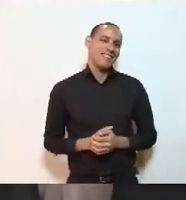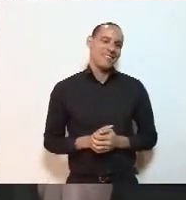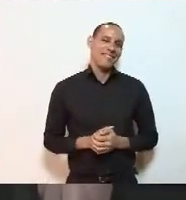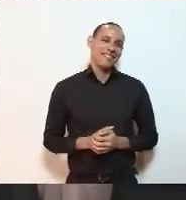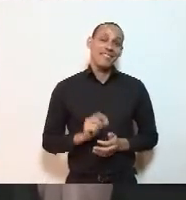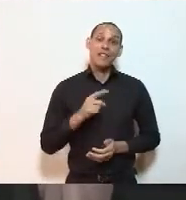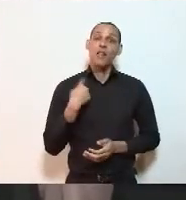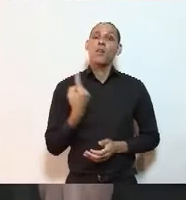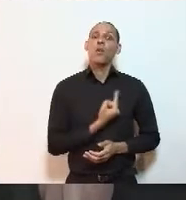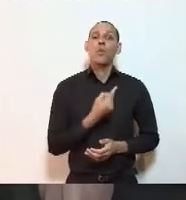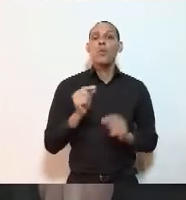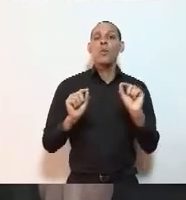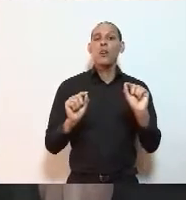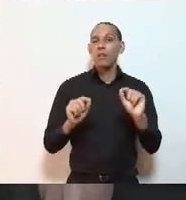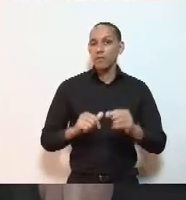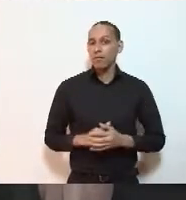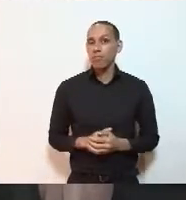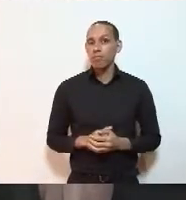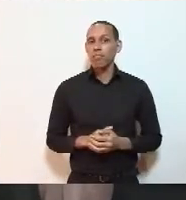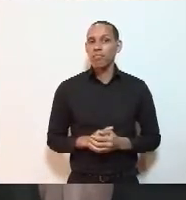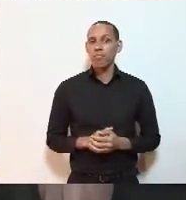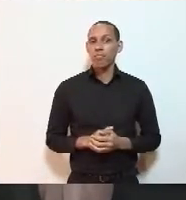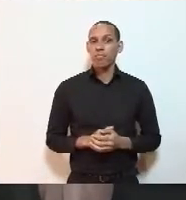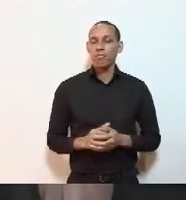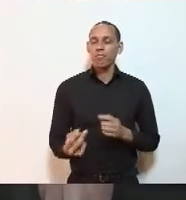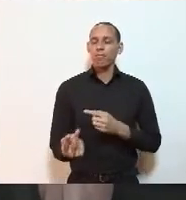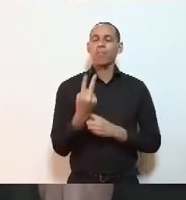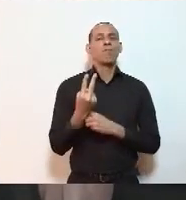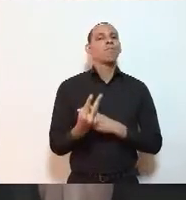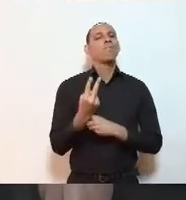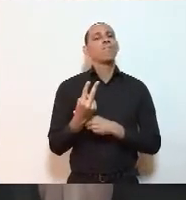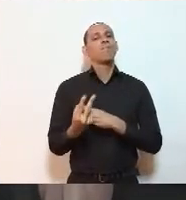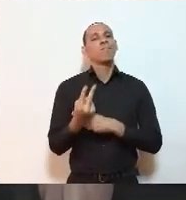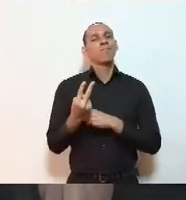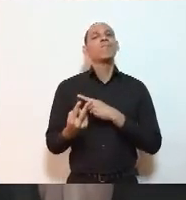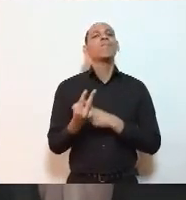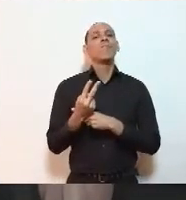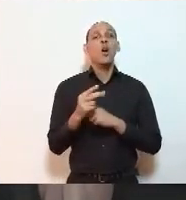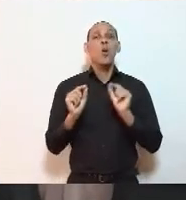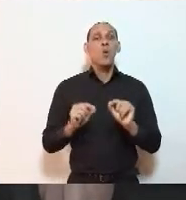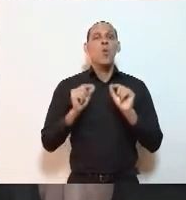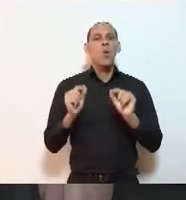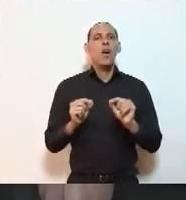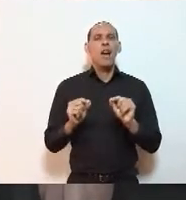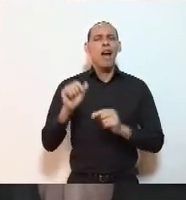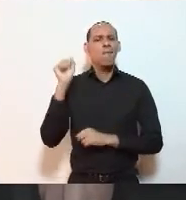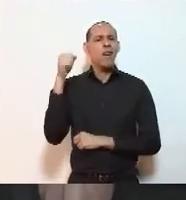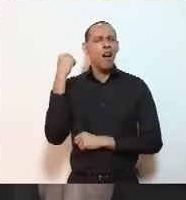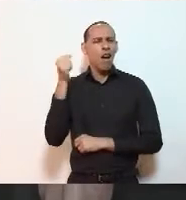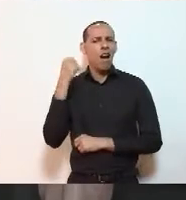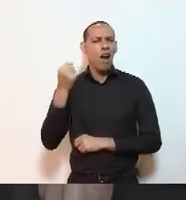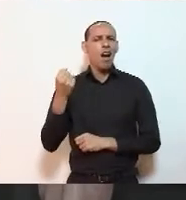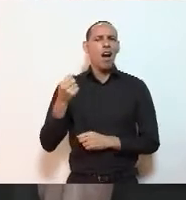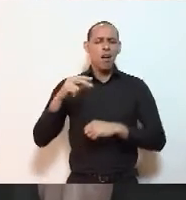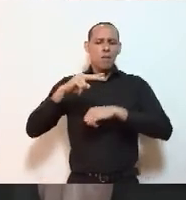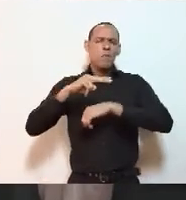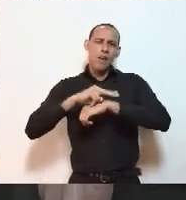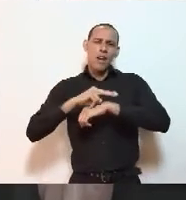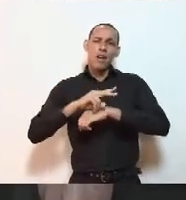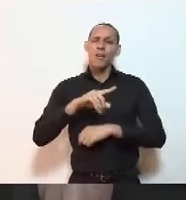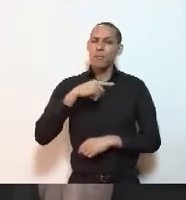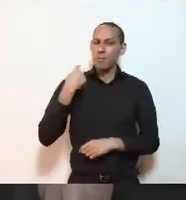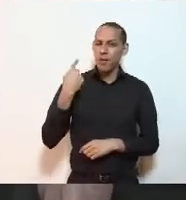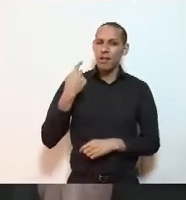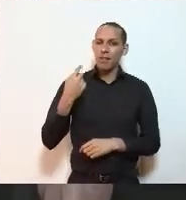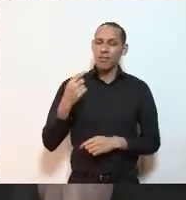de nós termos aí uma proteção em relação aos casos graves, hospitalizações e mortes. Mas